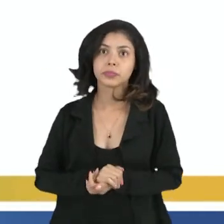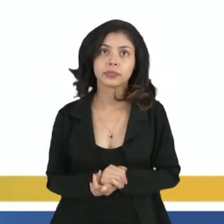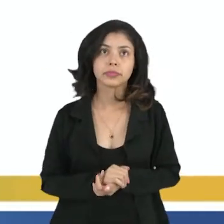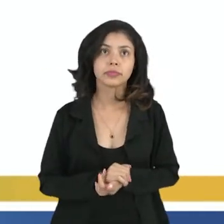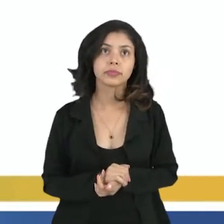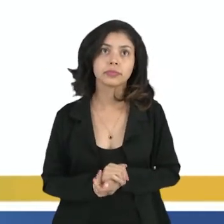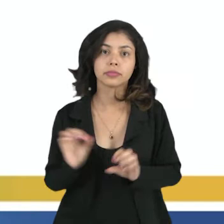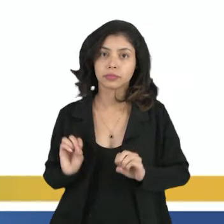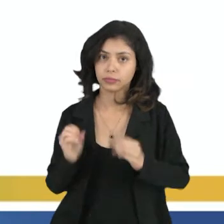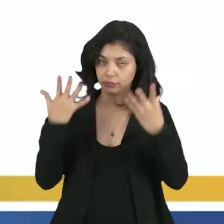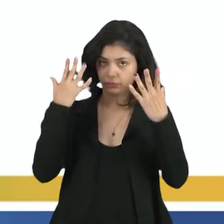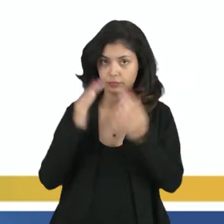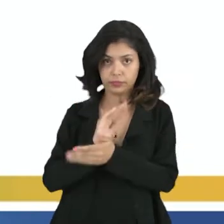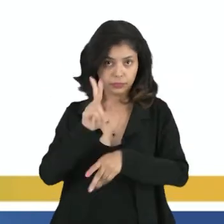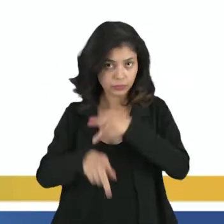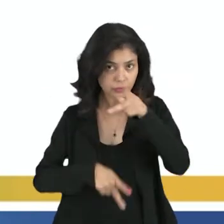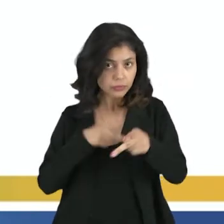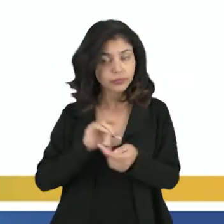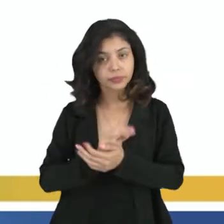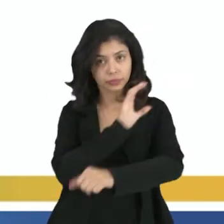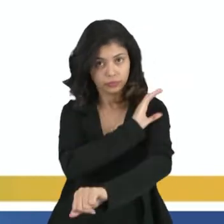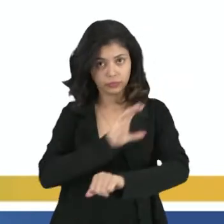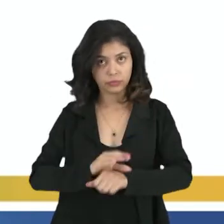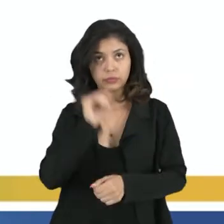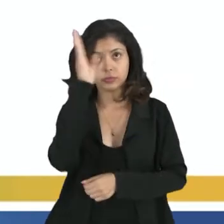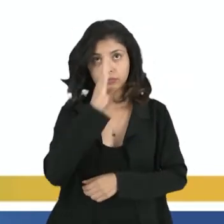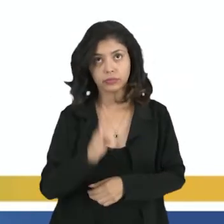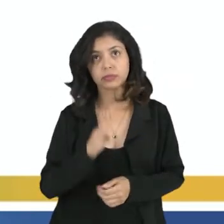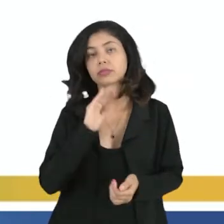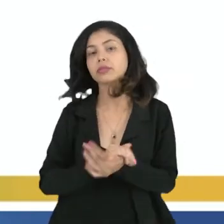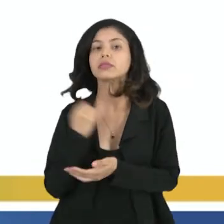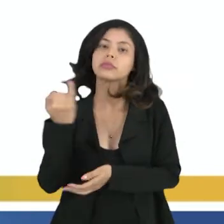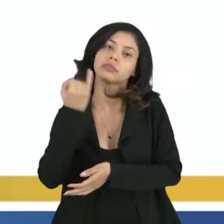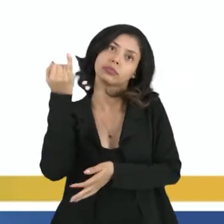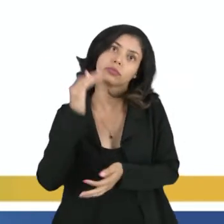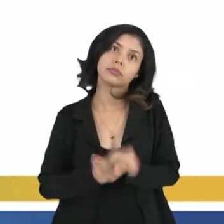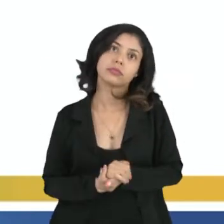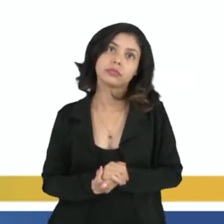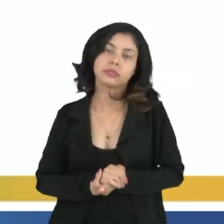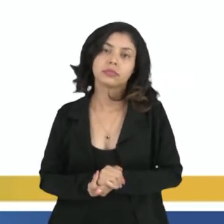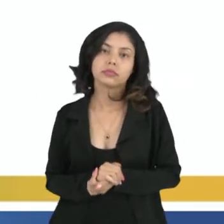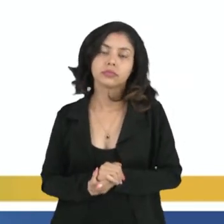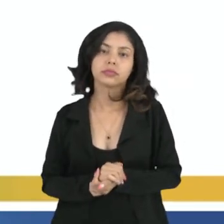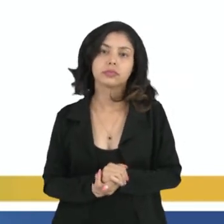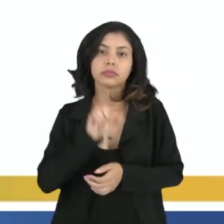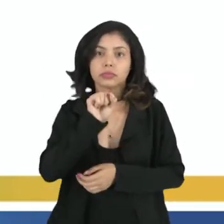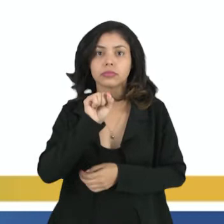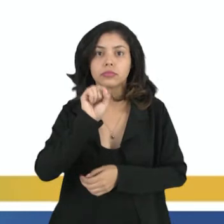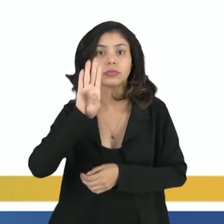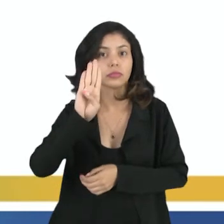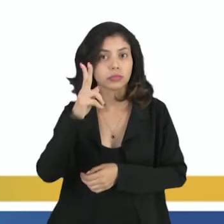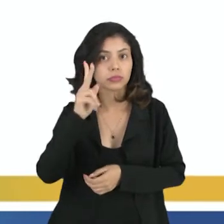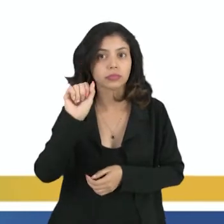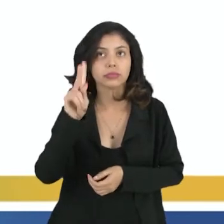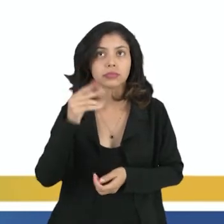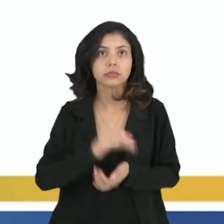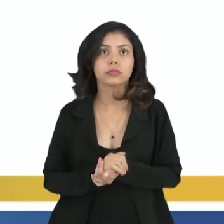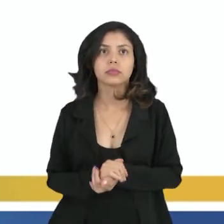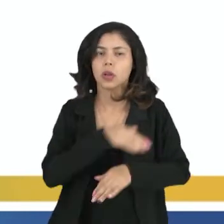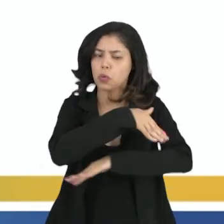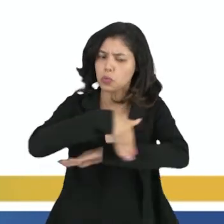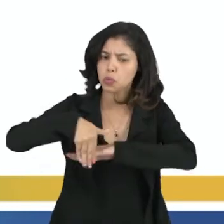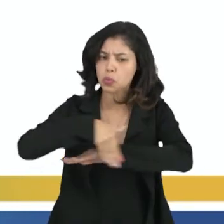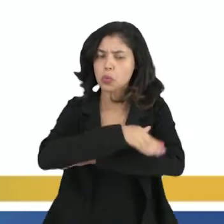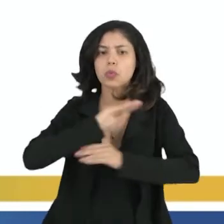festa, né? Popular, cultural, brasileira. Principalmente aí de Salvador, que tem o seu carnaval mais de